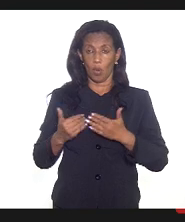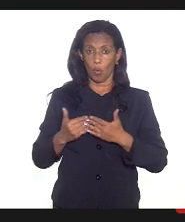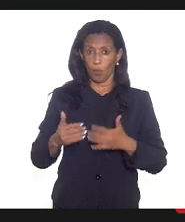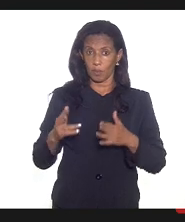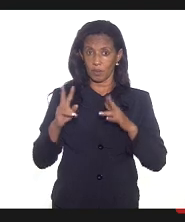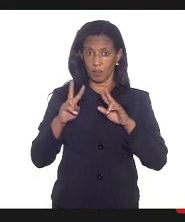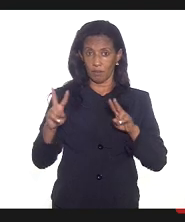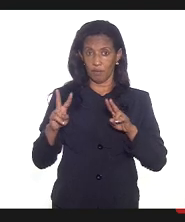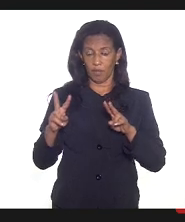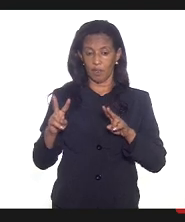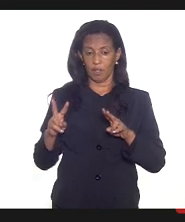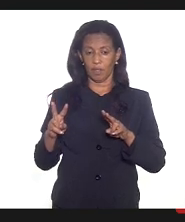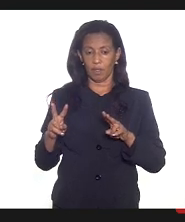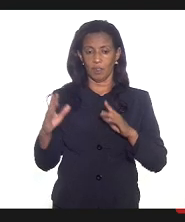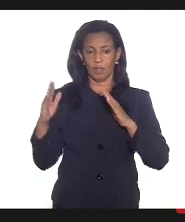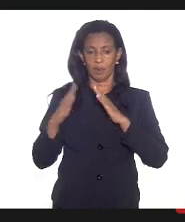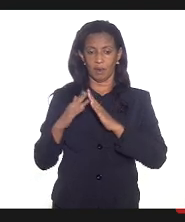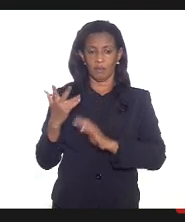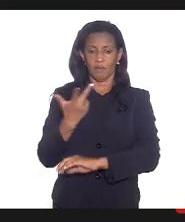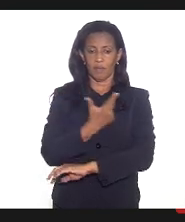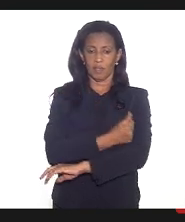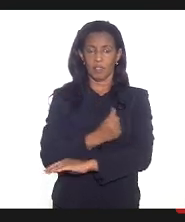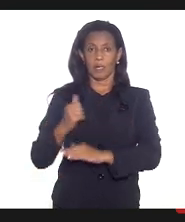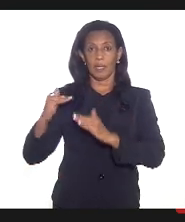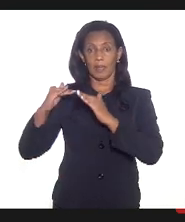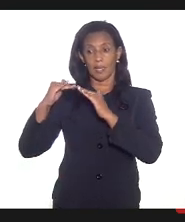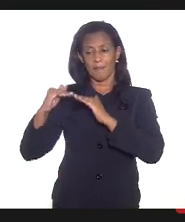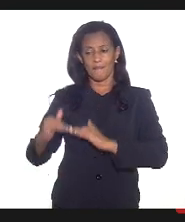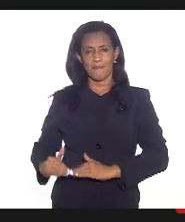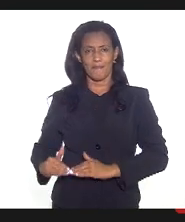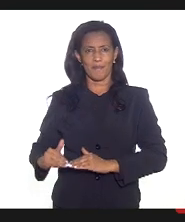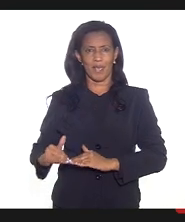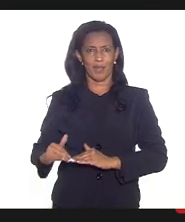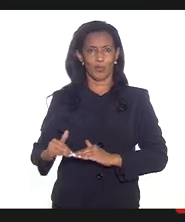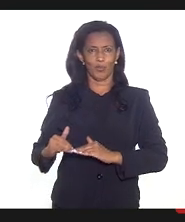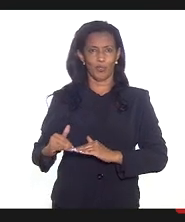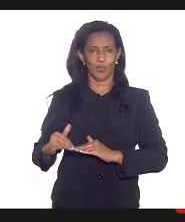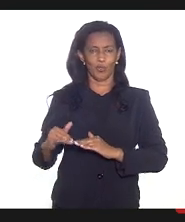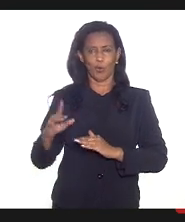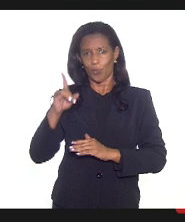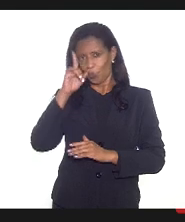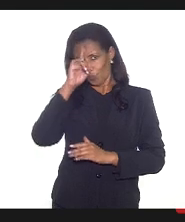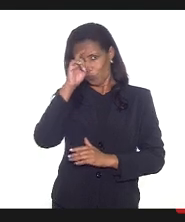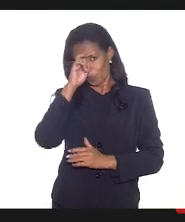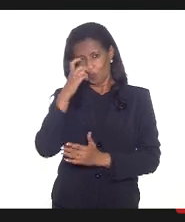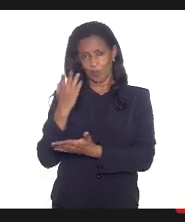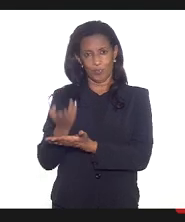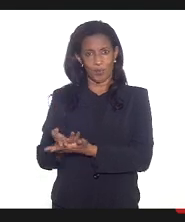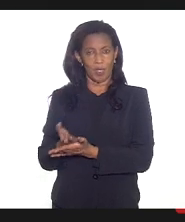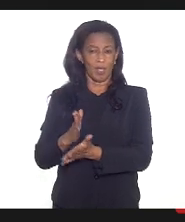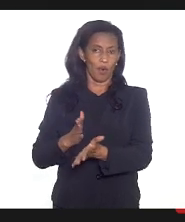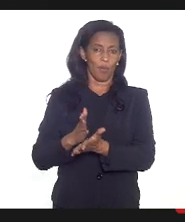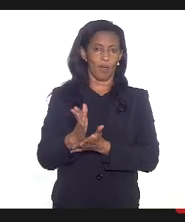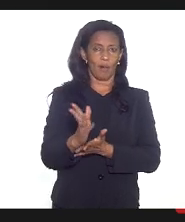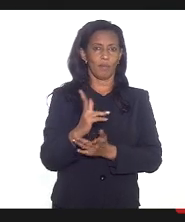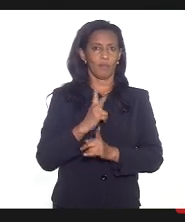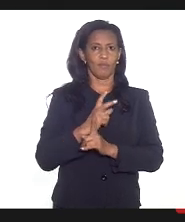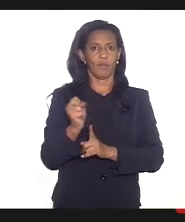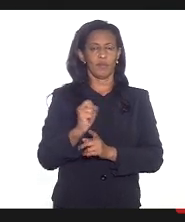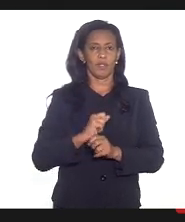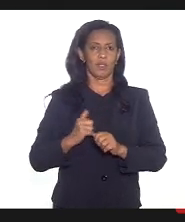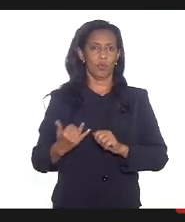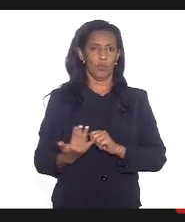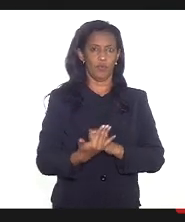que nas faixas vacinadas a gente está começando a ter menos internações e menos óbvios e é o caminho para a gente vencer a covid é isso muito obrigado